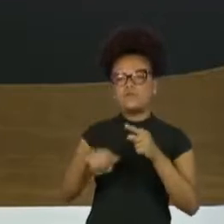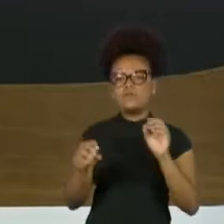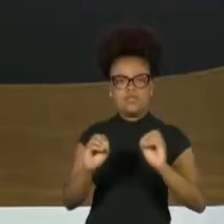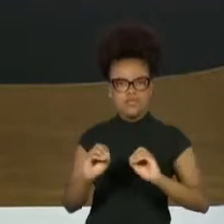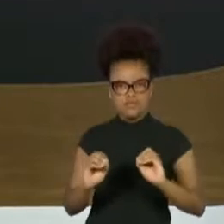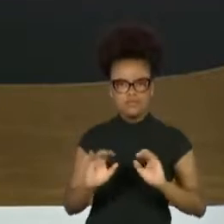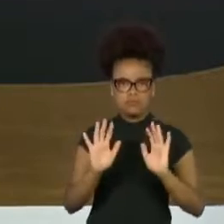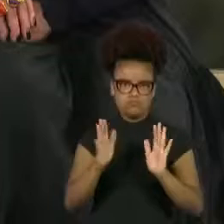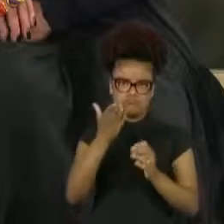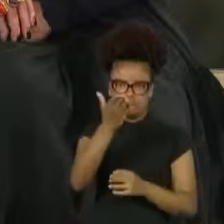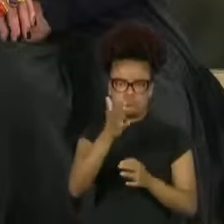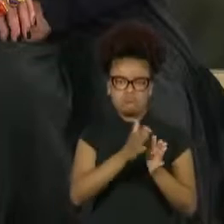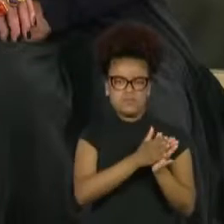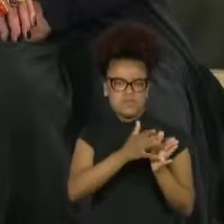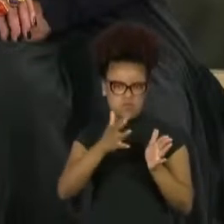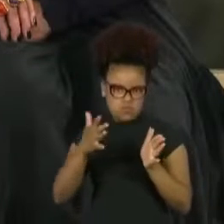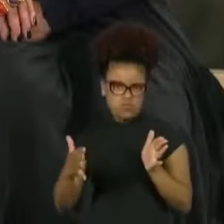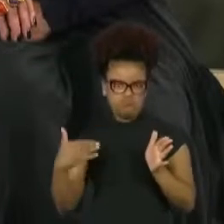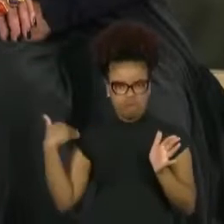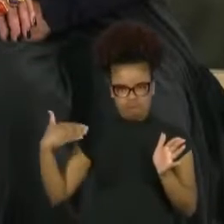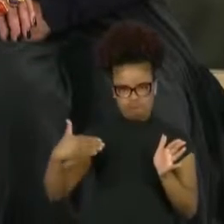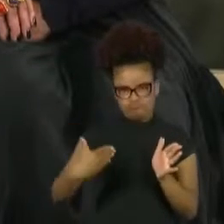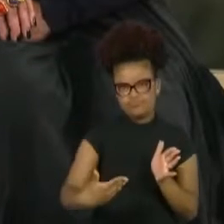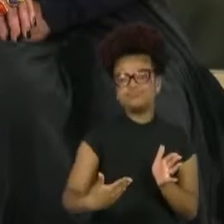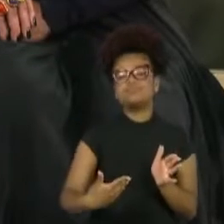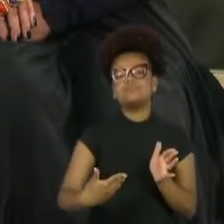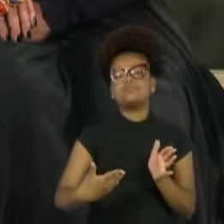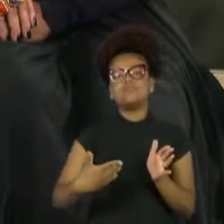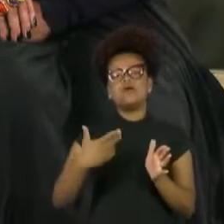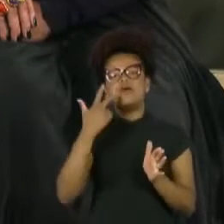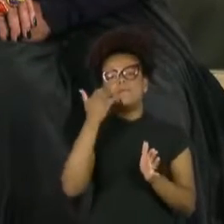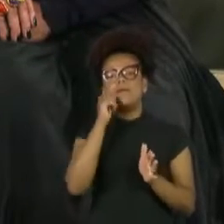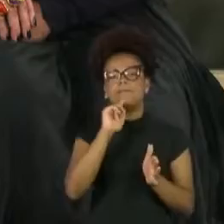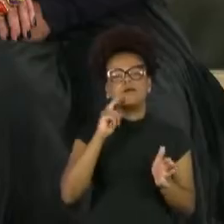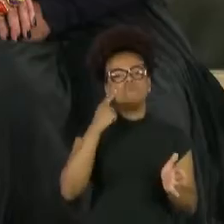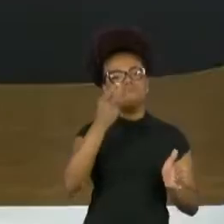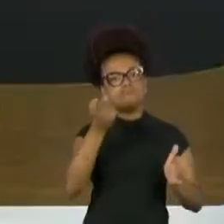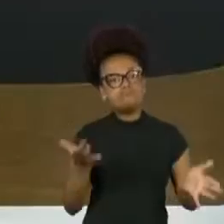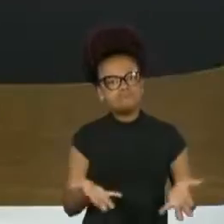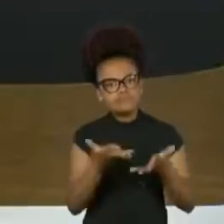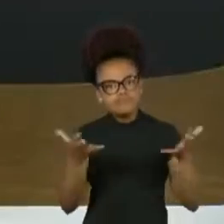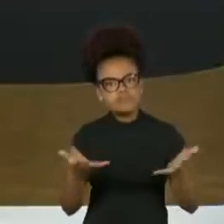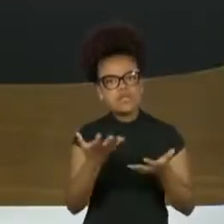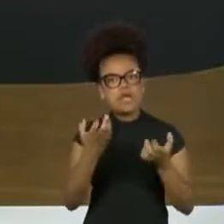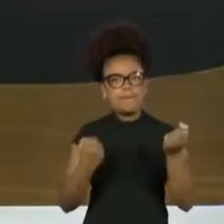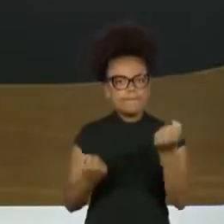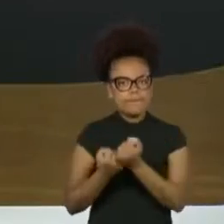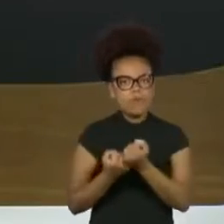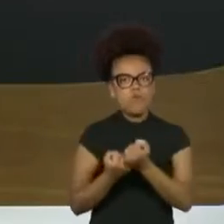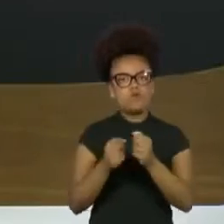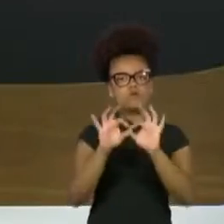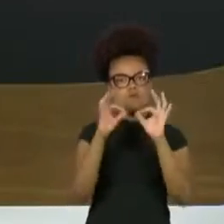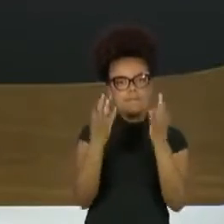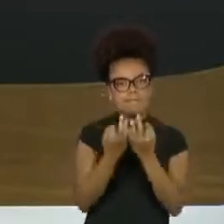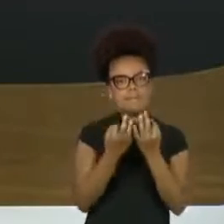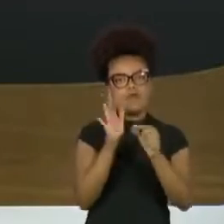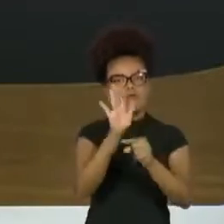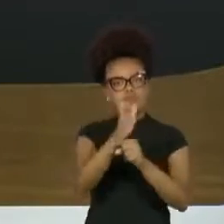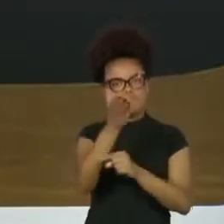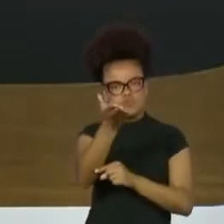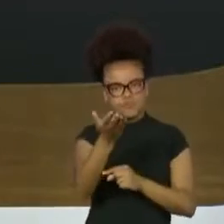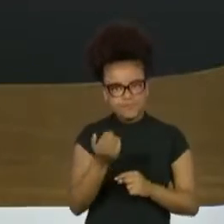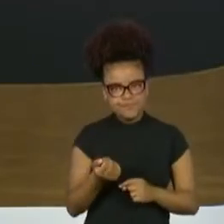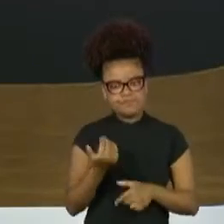sua veia artística. Você acha que o fato de você ter tido esse esteio, esse suporte familiar, te ajudou a bancar essas